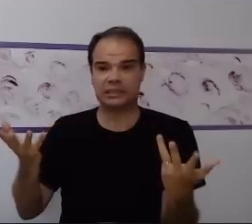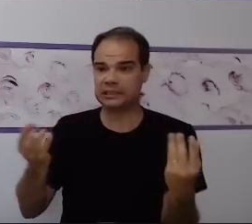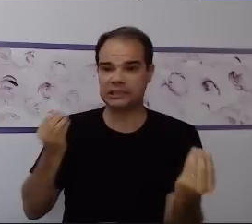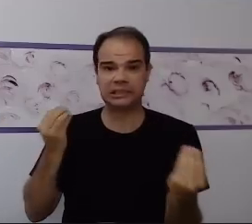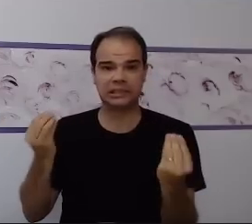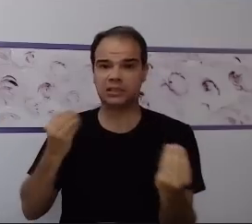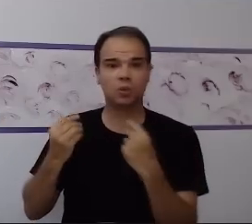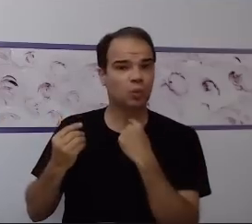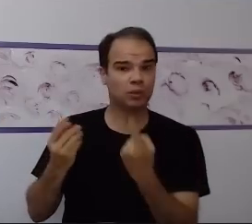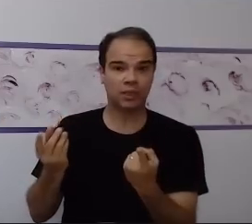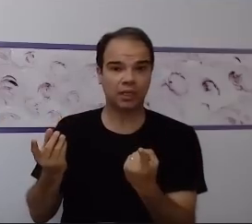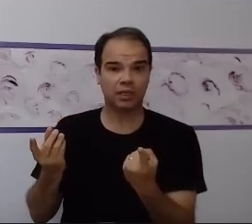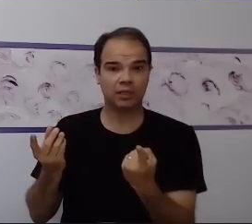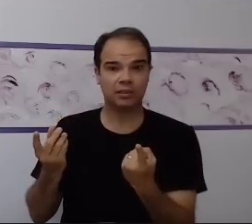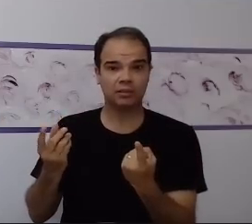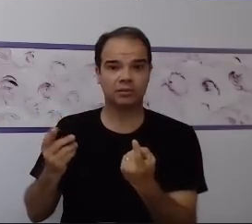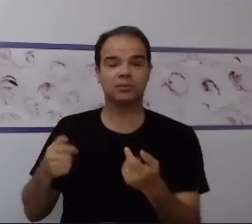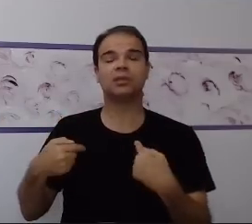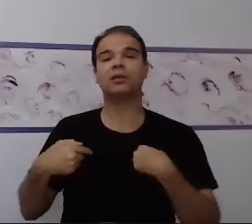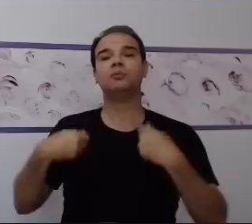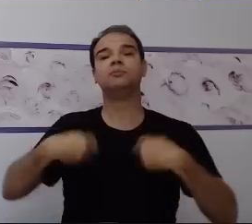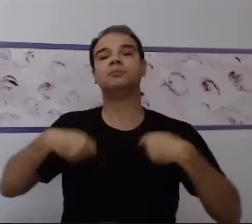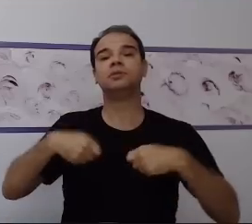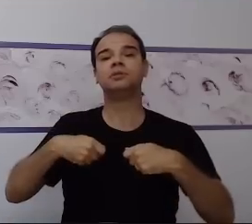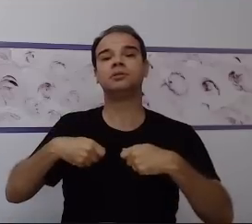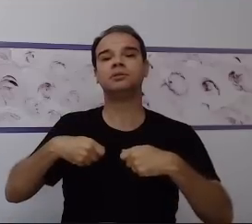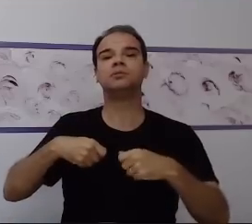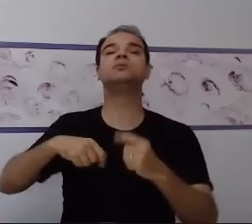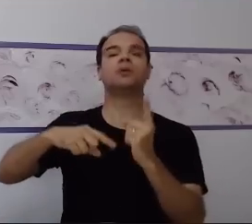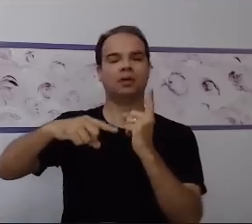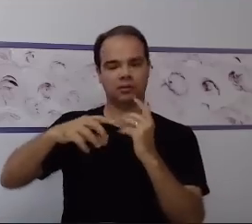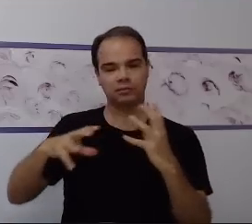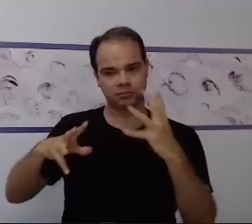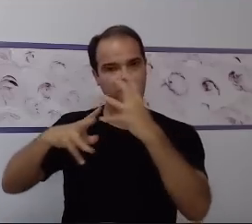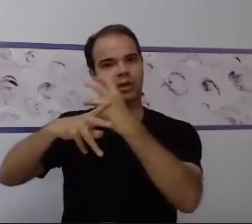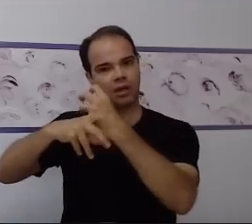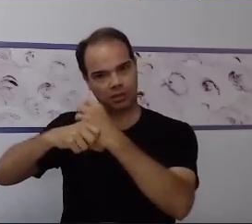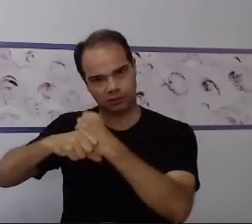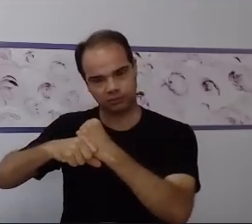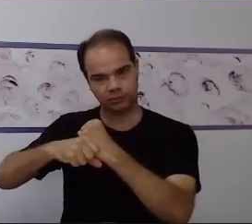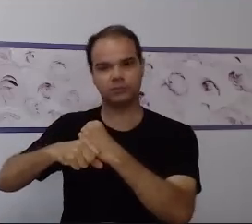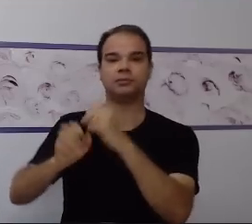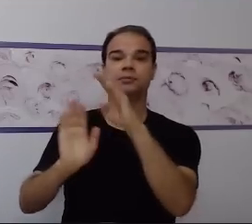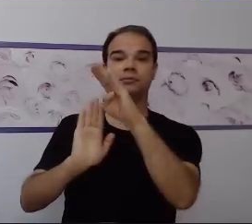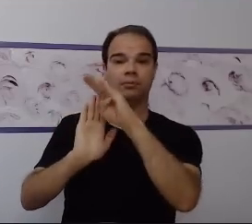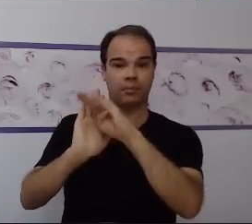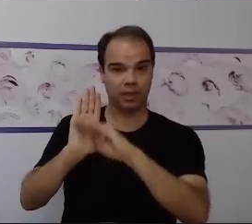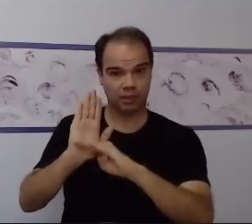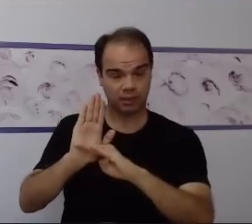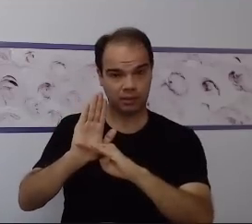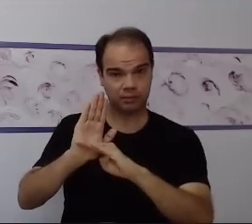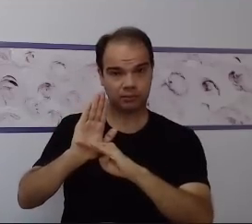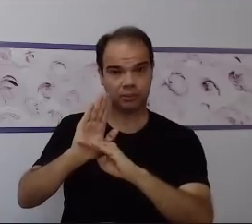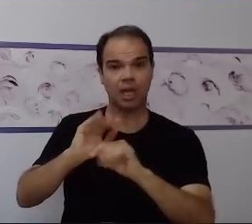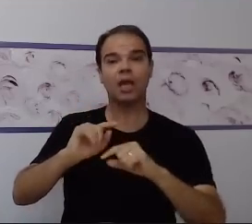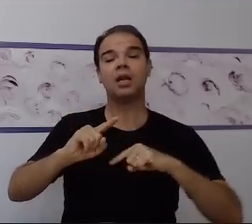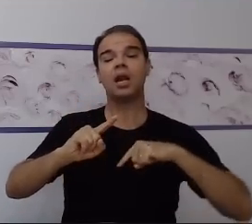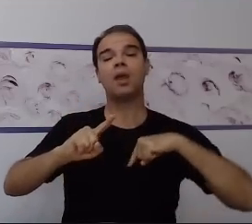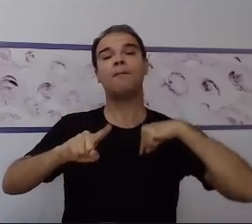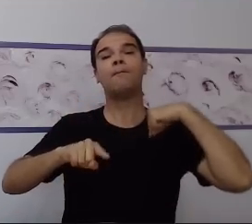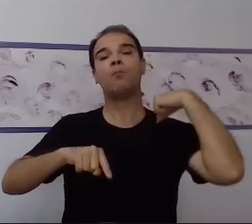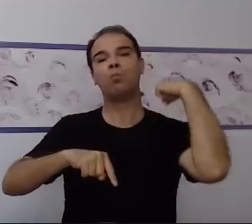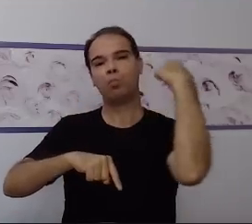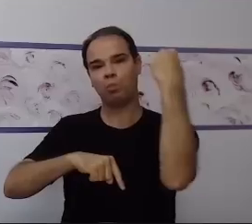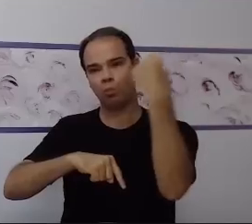fórmula de Bhaskara. Eu vou primeiro trabalhar com a adição e depois com a subtração e depois mais para frente eu vou